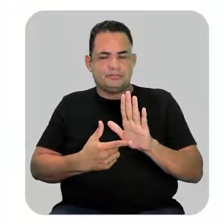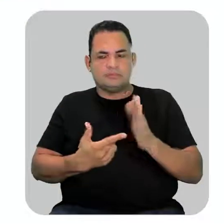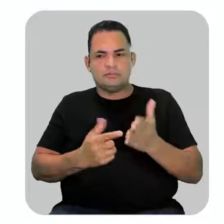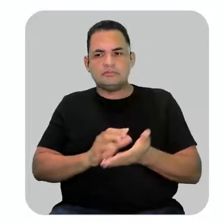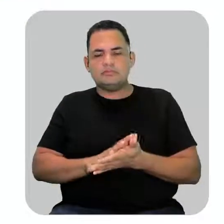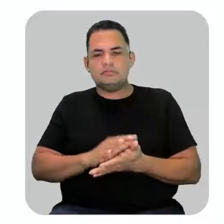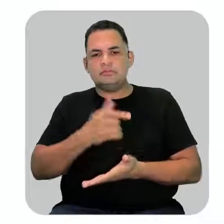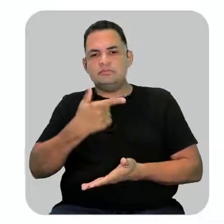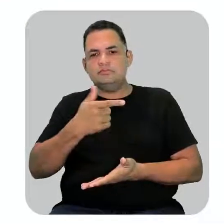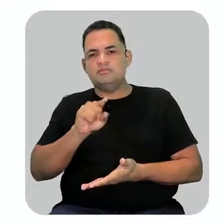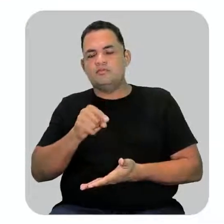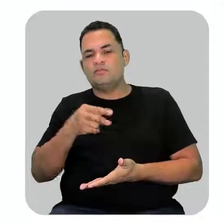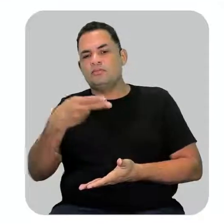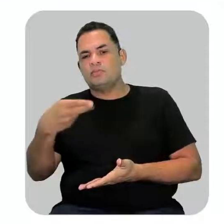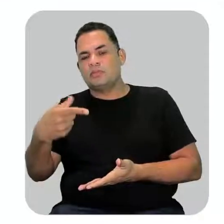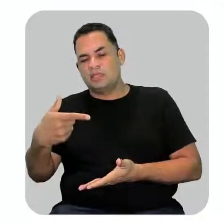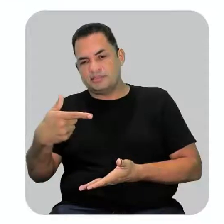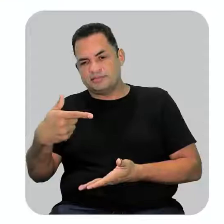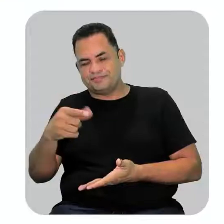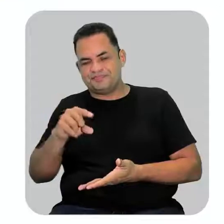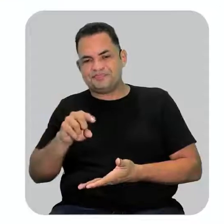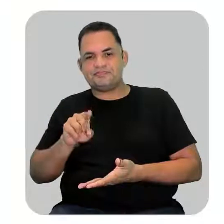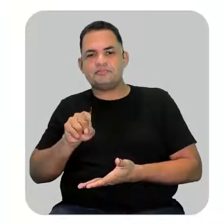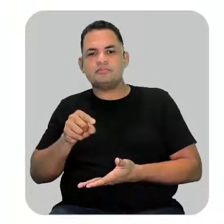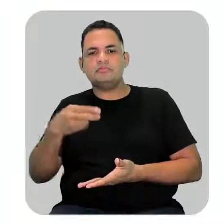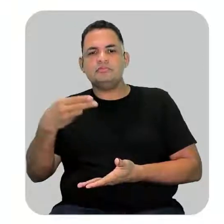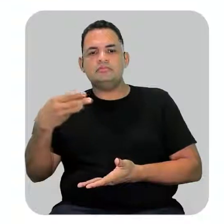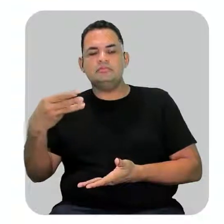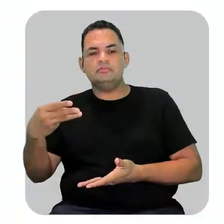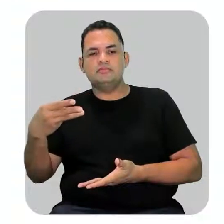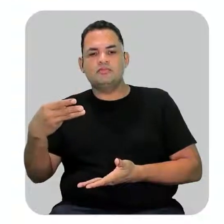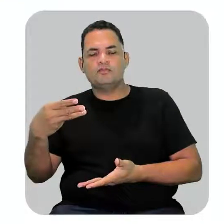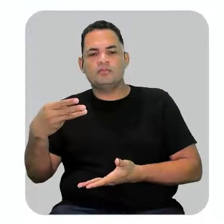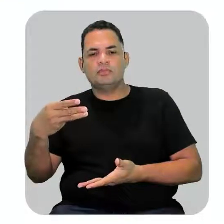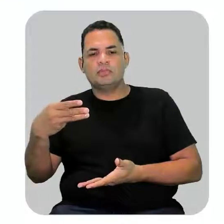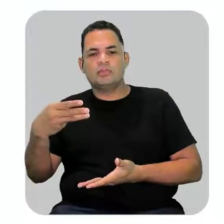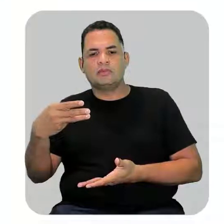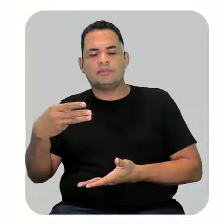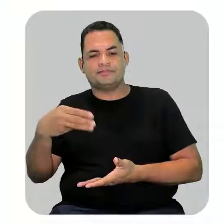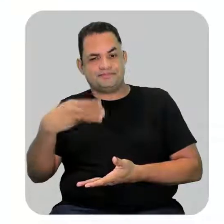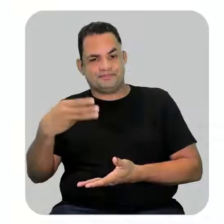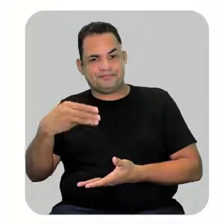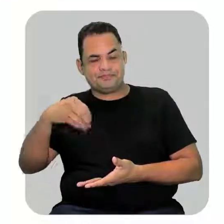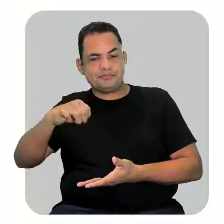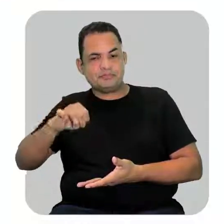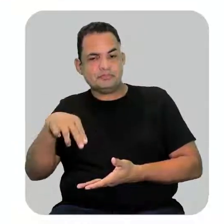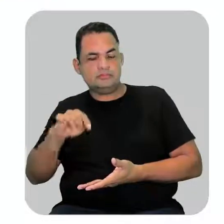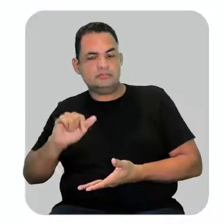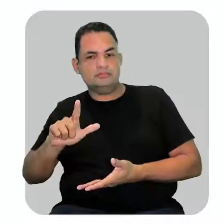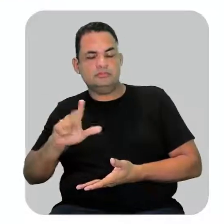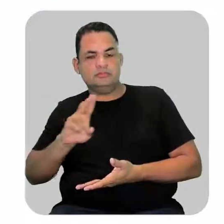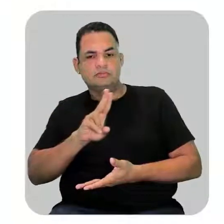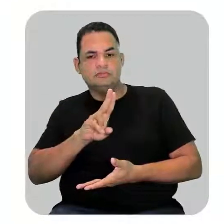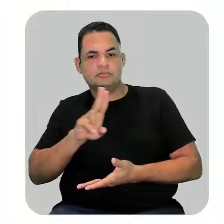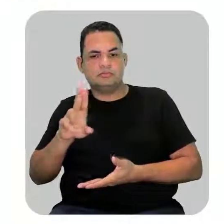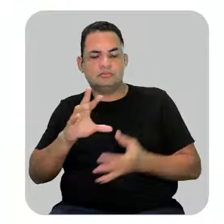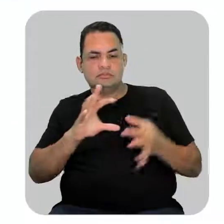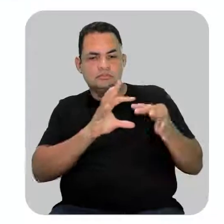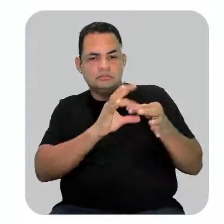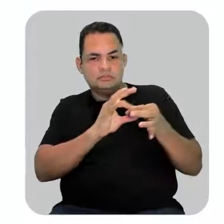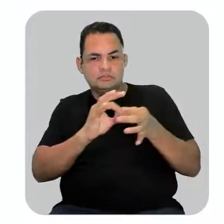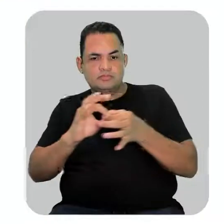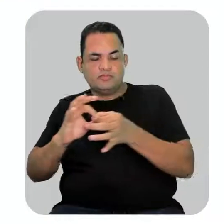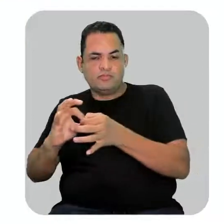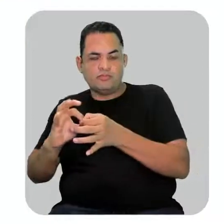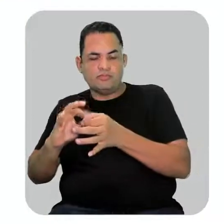2,2,3 trimetil e o nome da minha cadeia principal